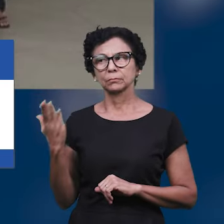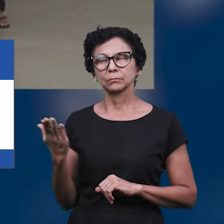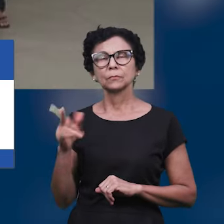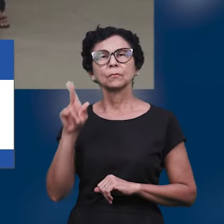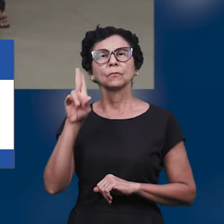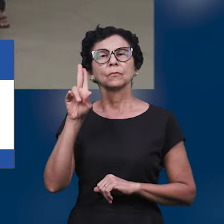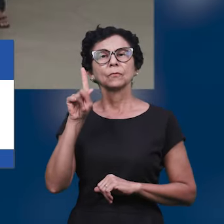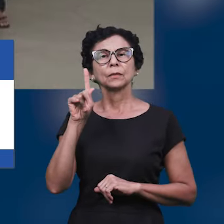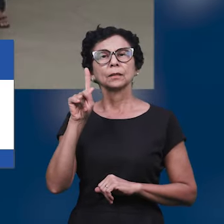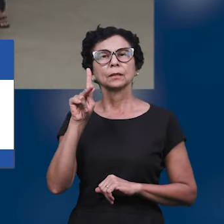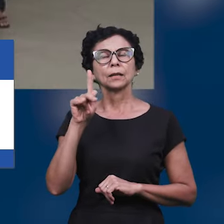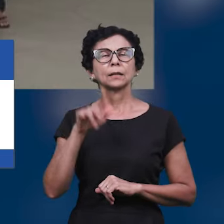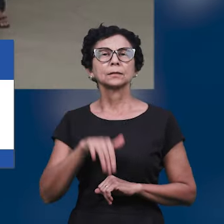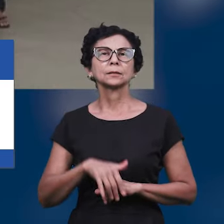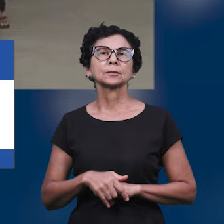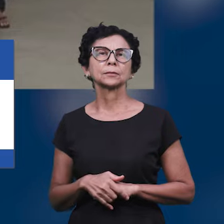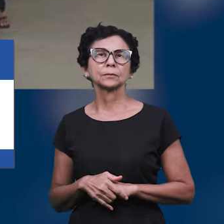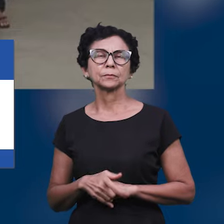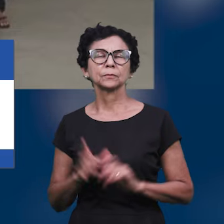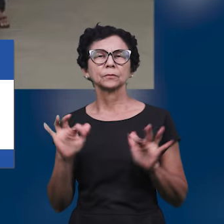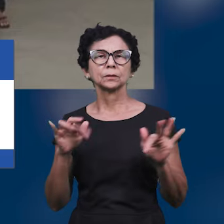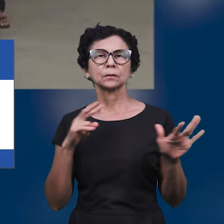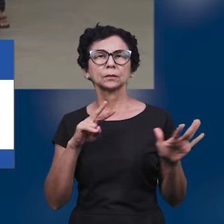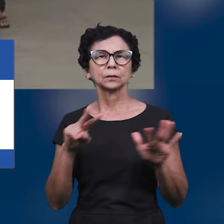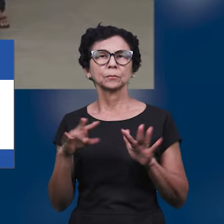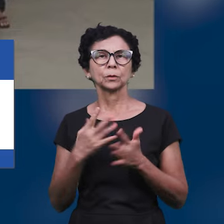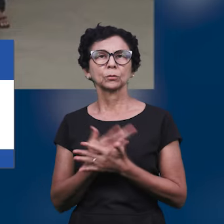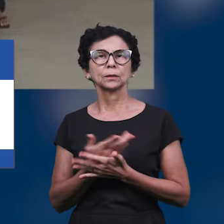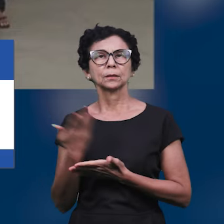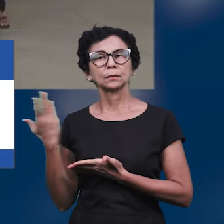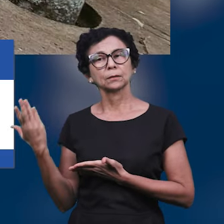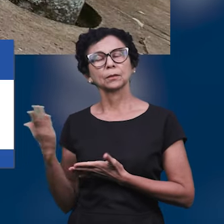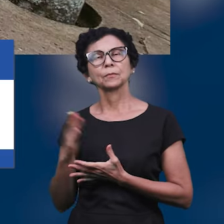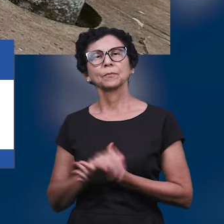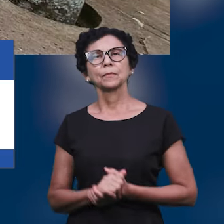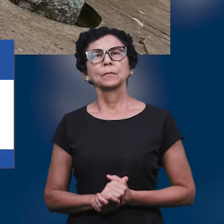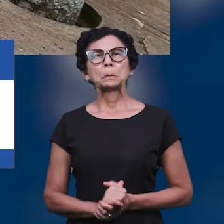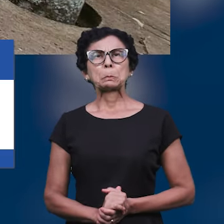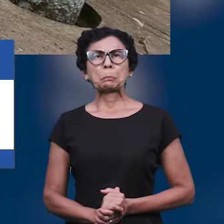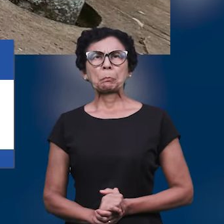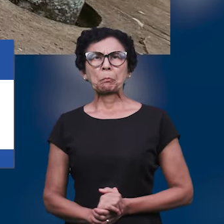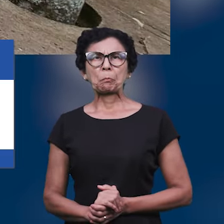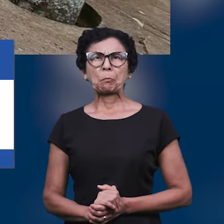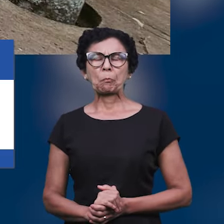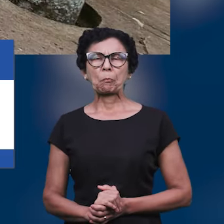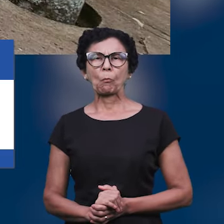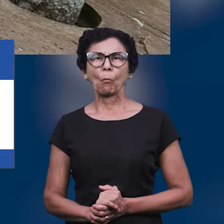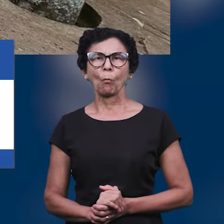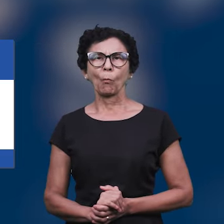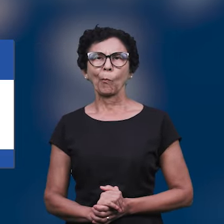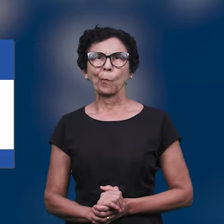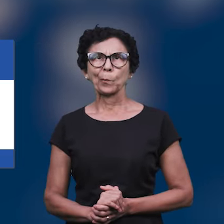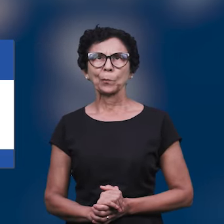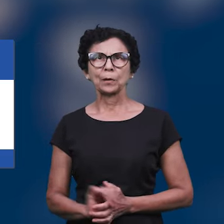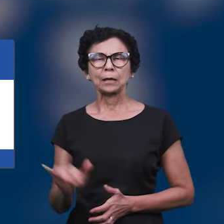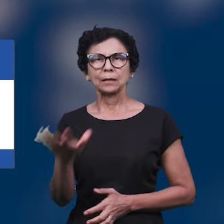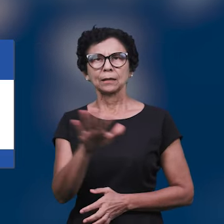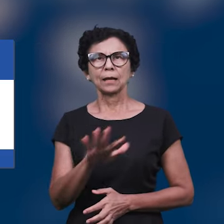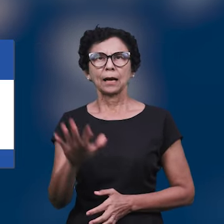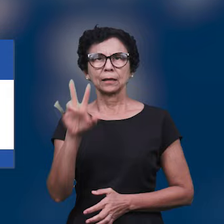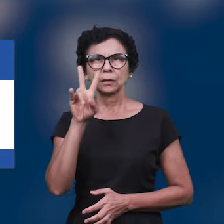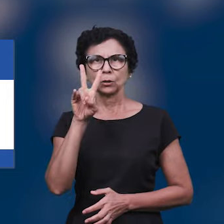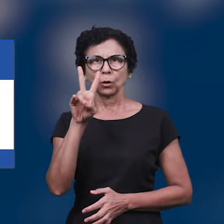de Governa do Valadares que aconteceu neste final de semana um batismo com os irmãos da Área 2. E em